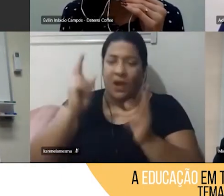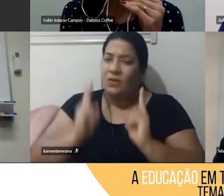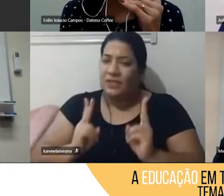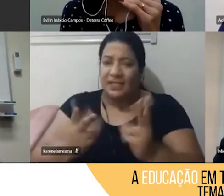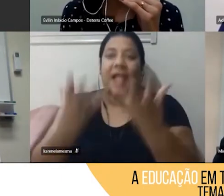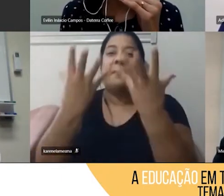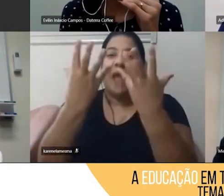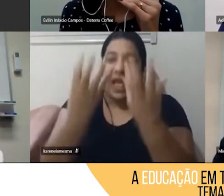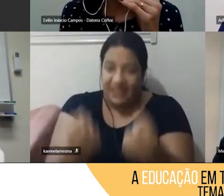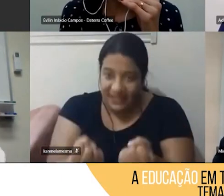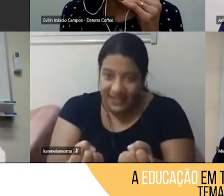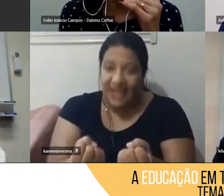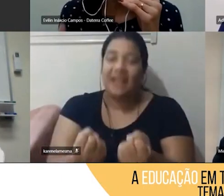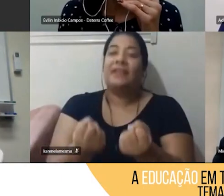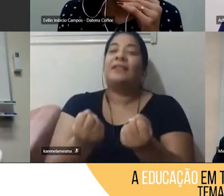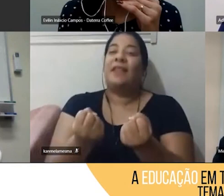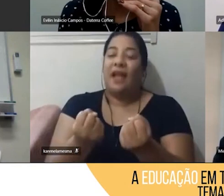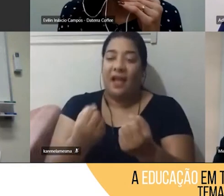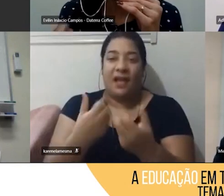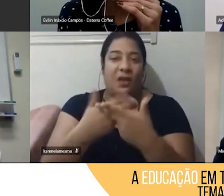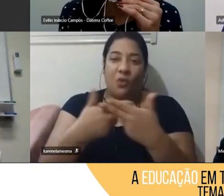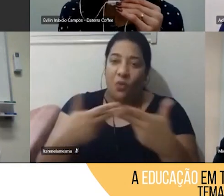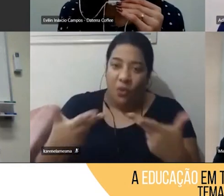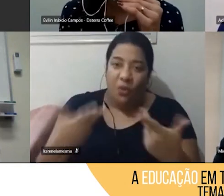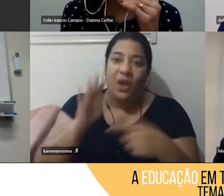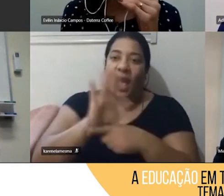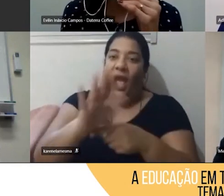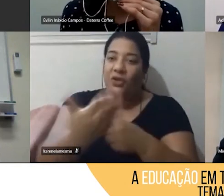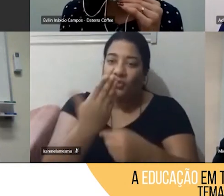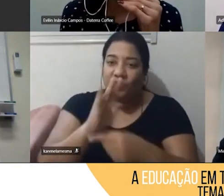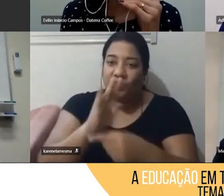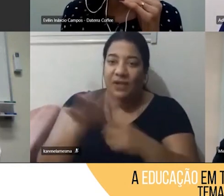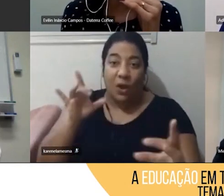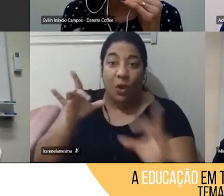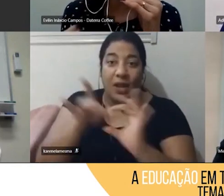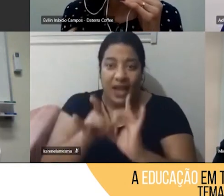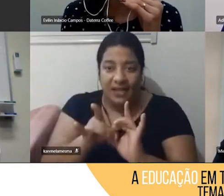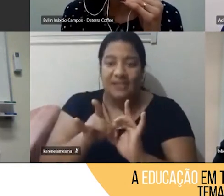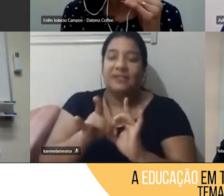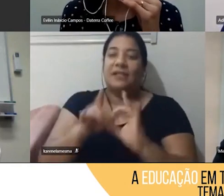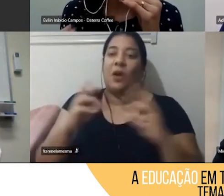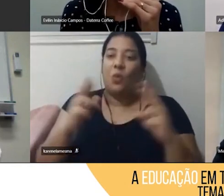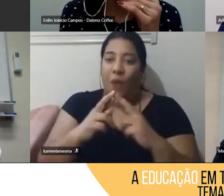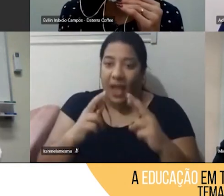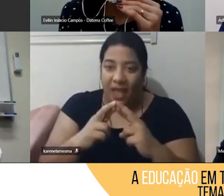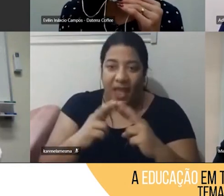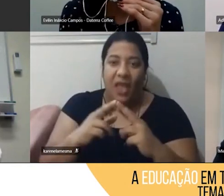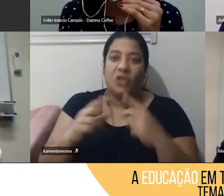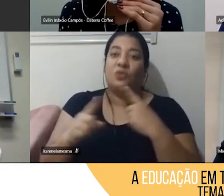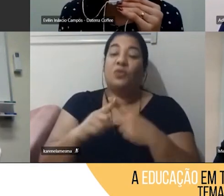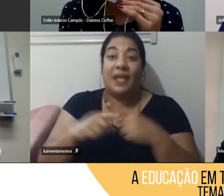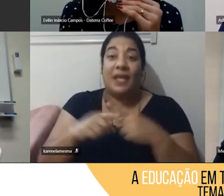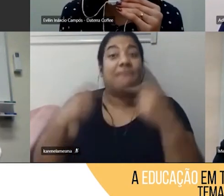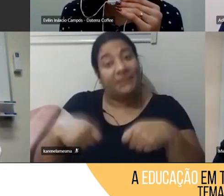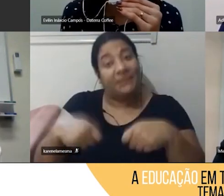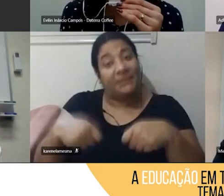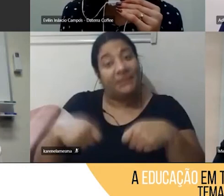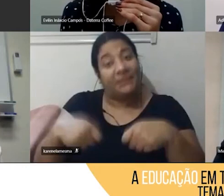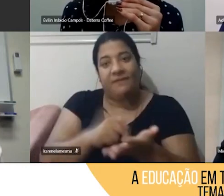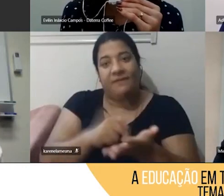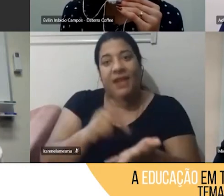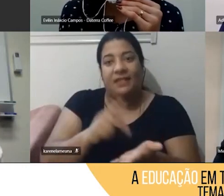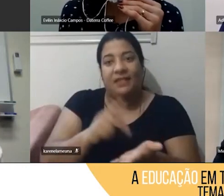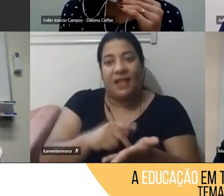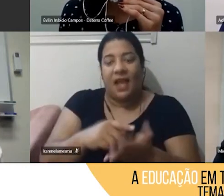também ajudar a gente nessa conexão com a rede, com o que de fato precisa, né, na realidade, no chão da